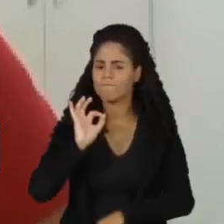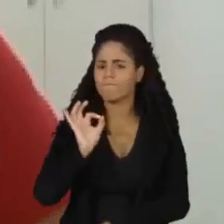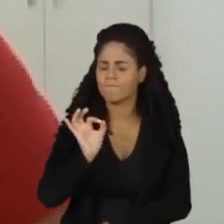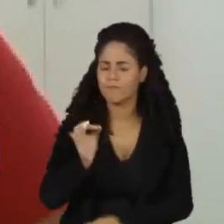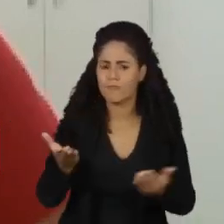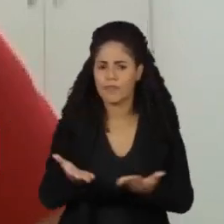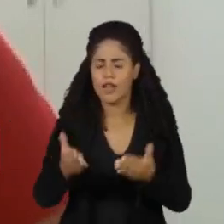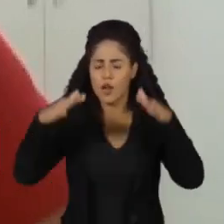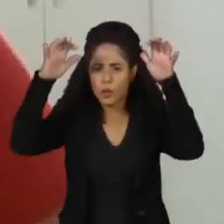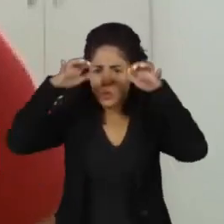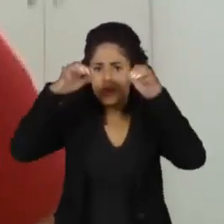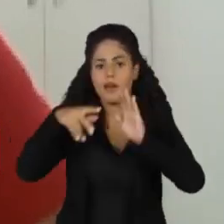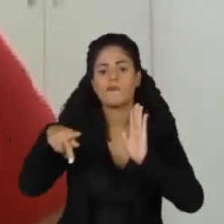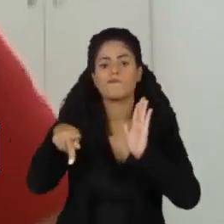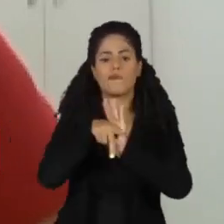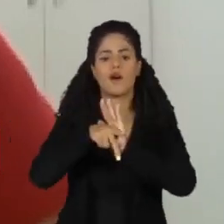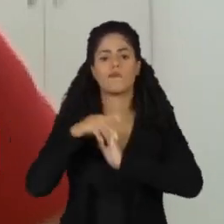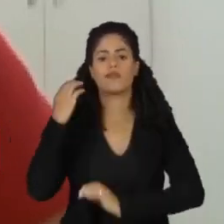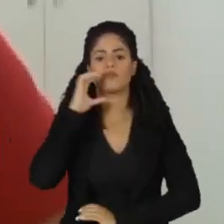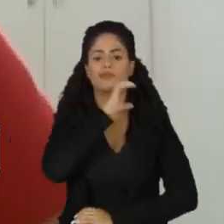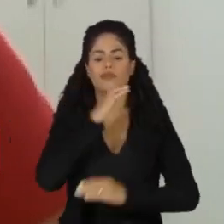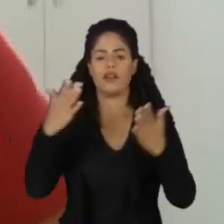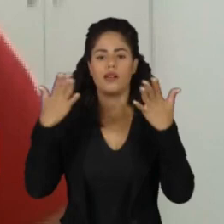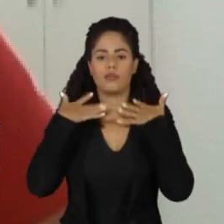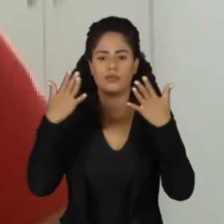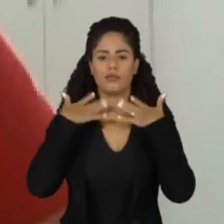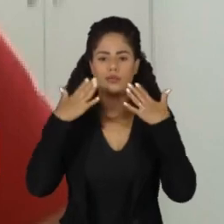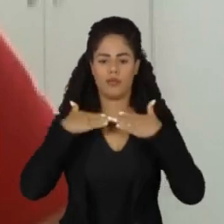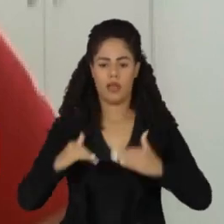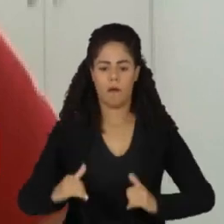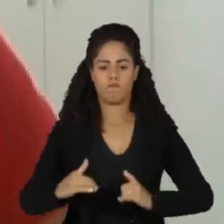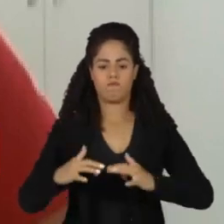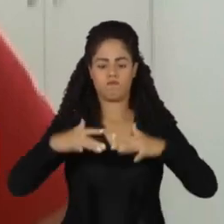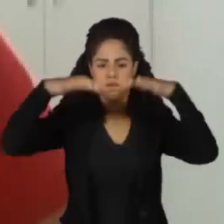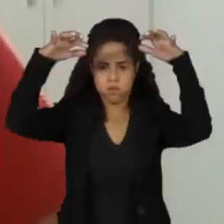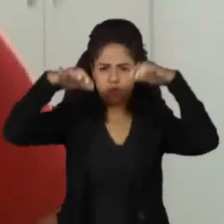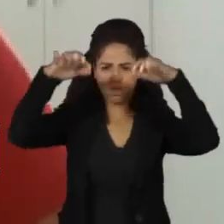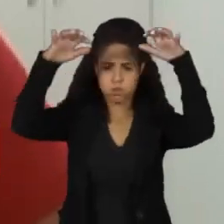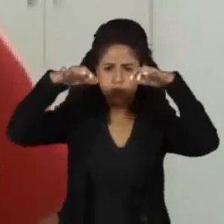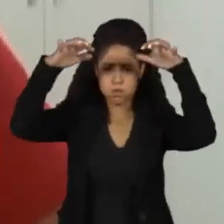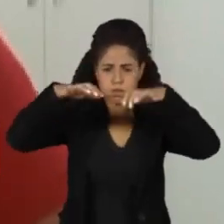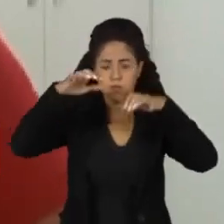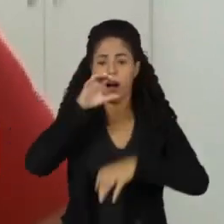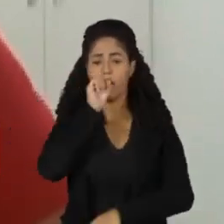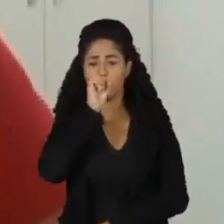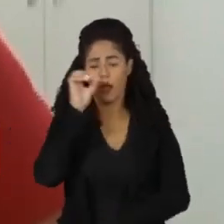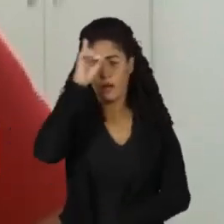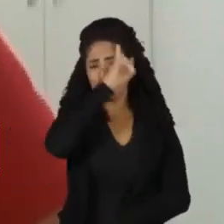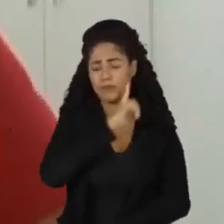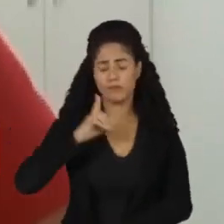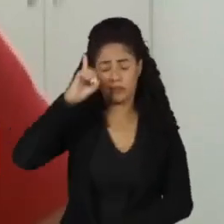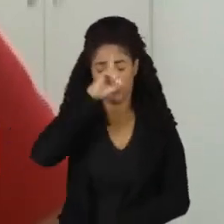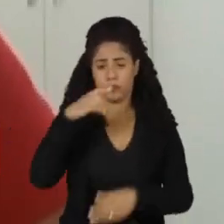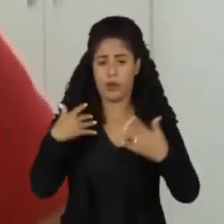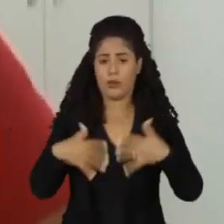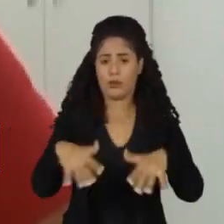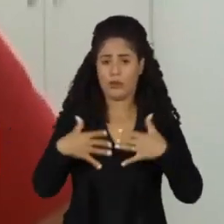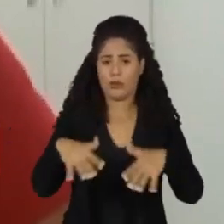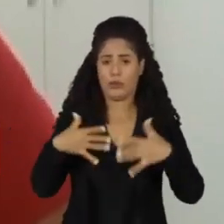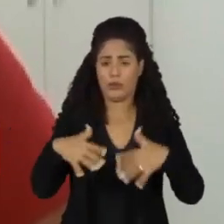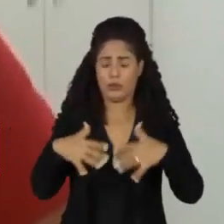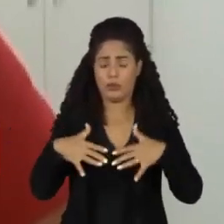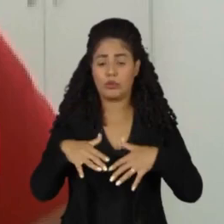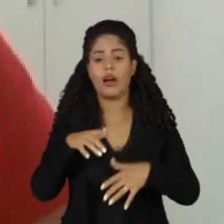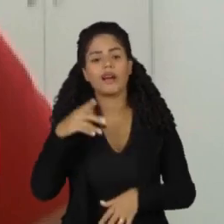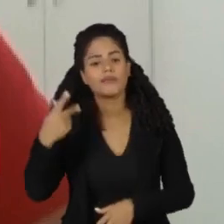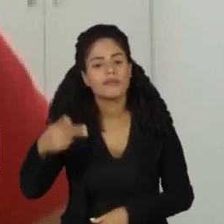chuvas típicas de verão. Não teremos aquele volume enorme de chuvas do fim de semana, aquele sistema já se afastou do estado